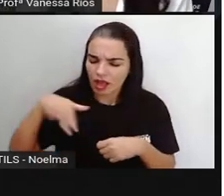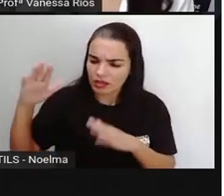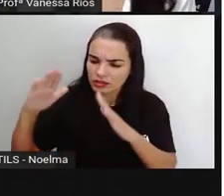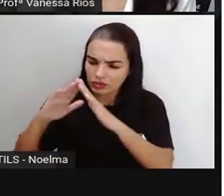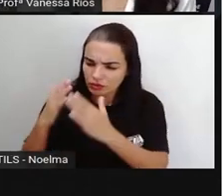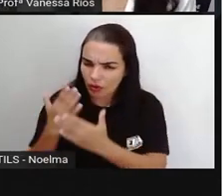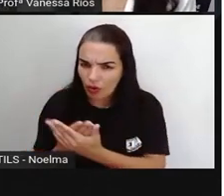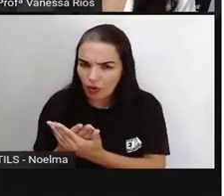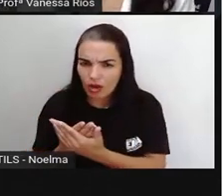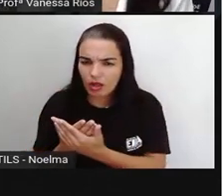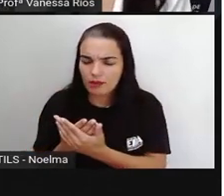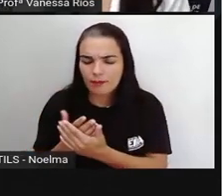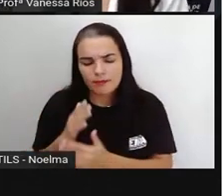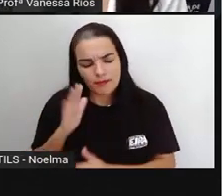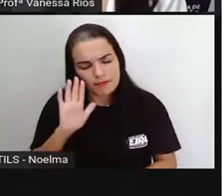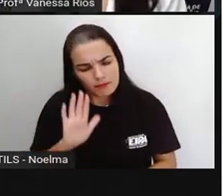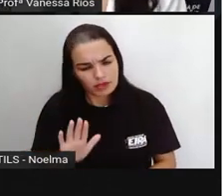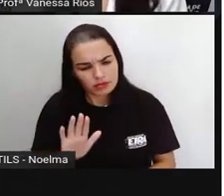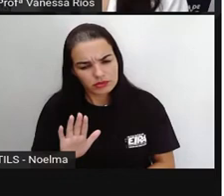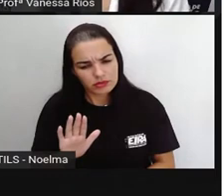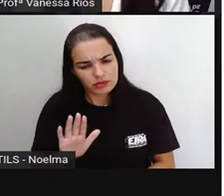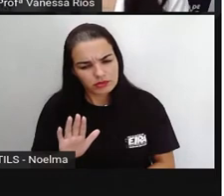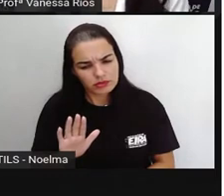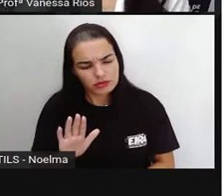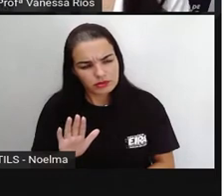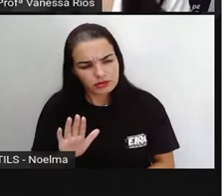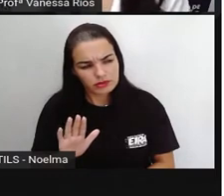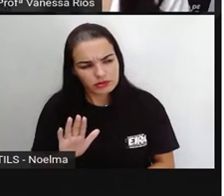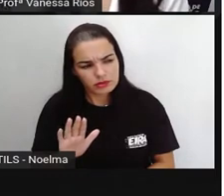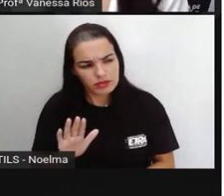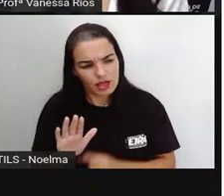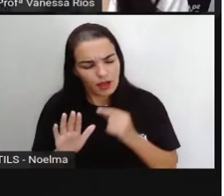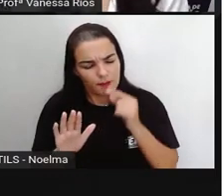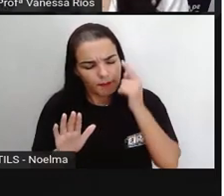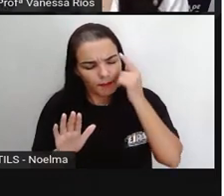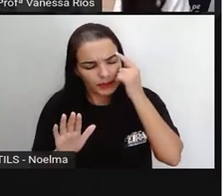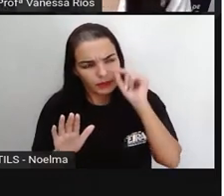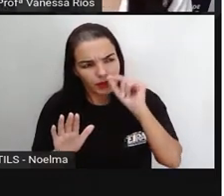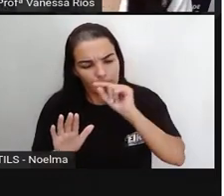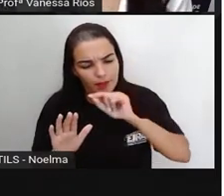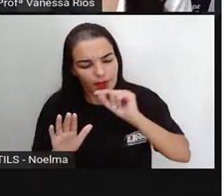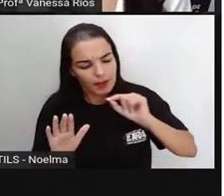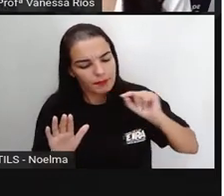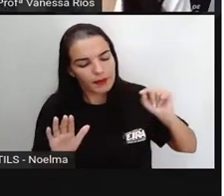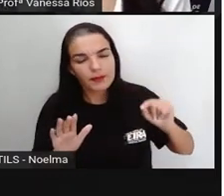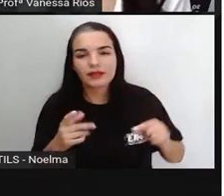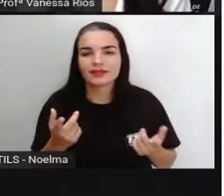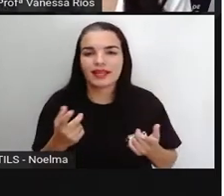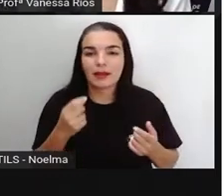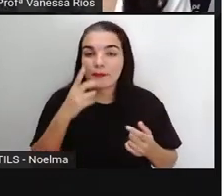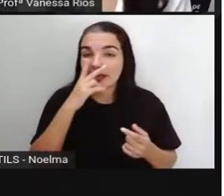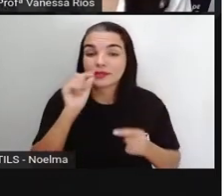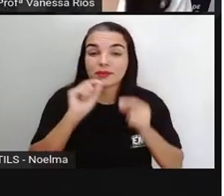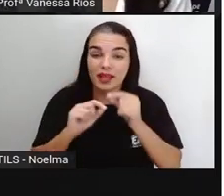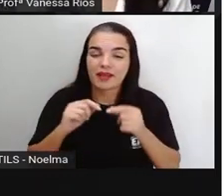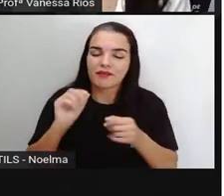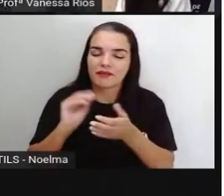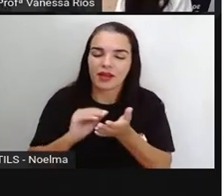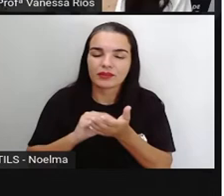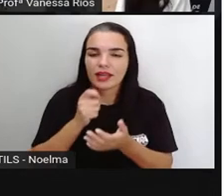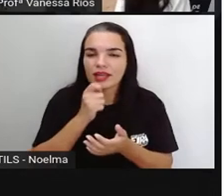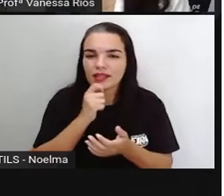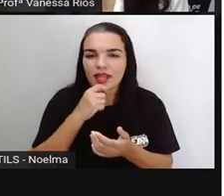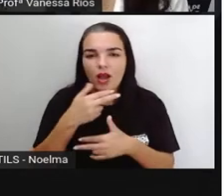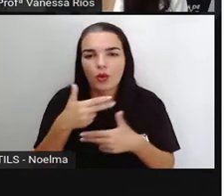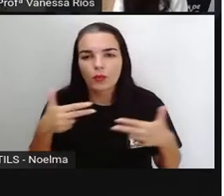à escola, mas, aí como se tivesse um complemento, né? se coloca essa pontuação para indicar essa